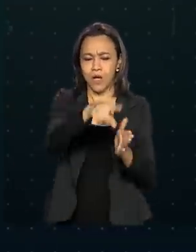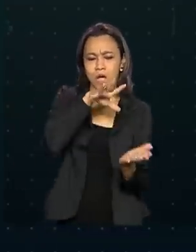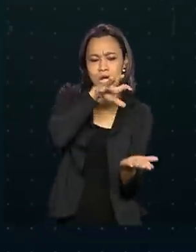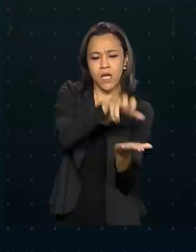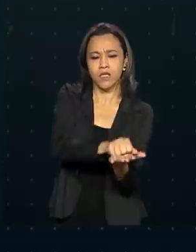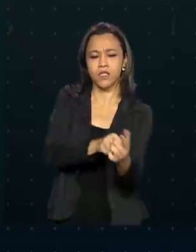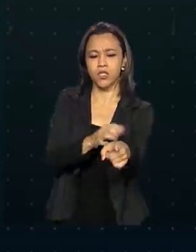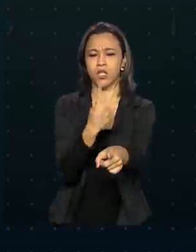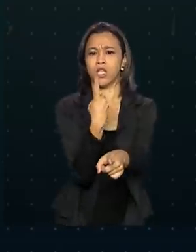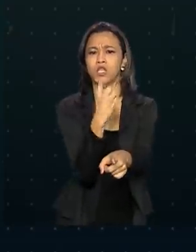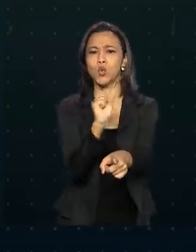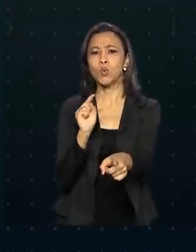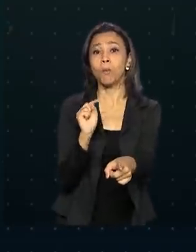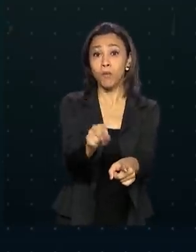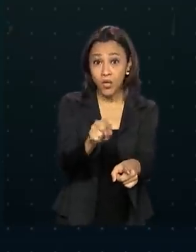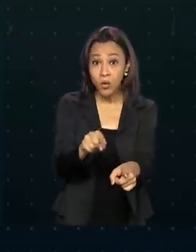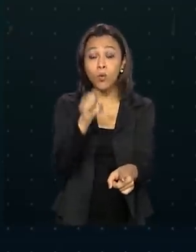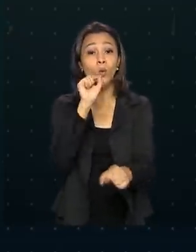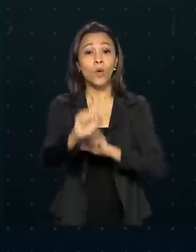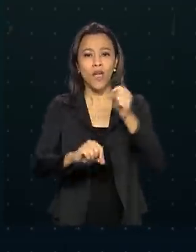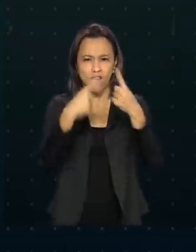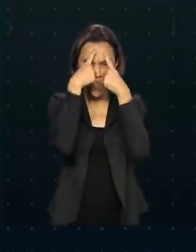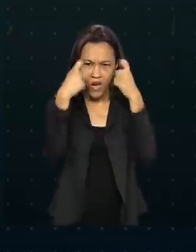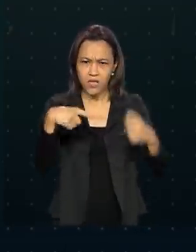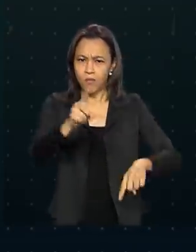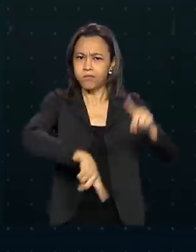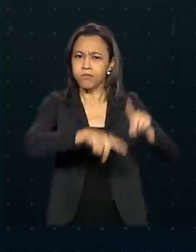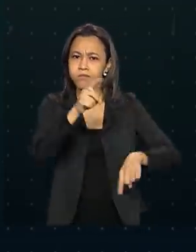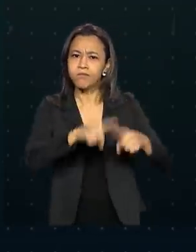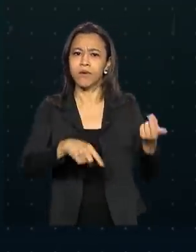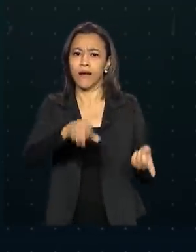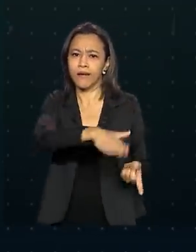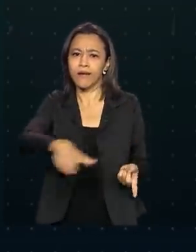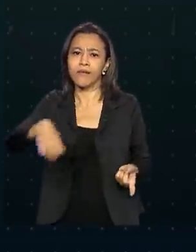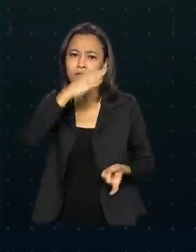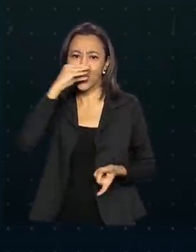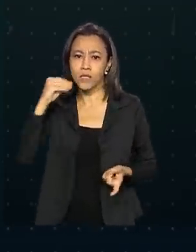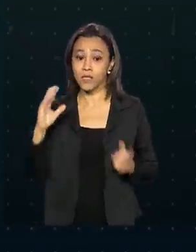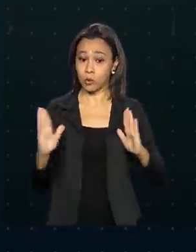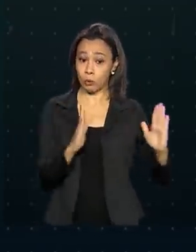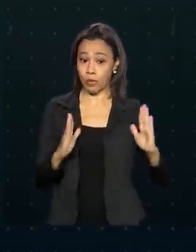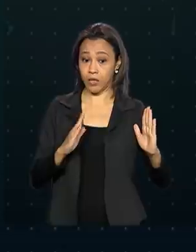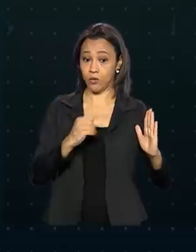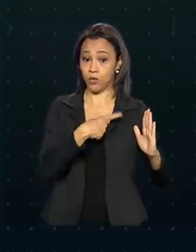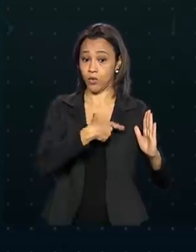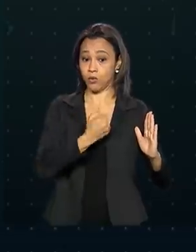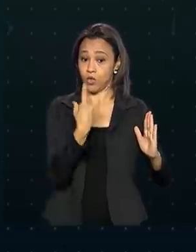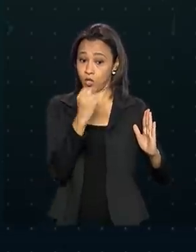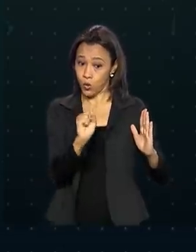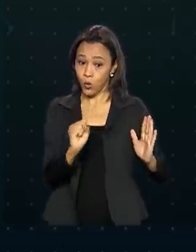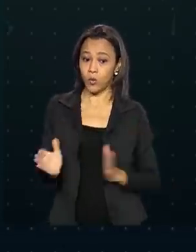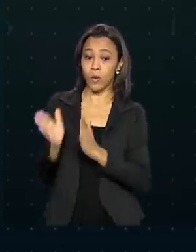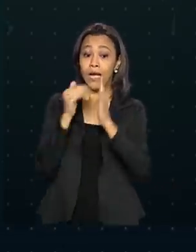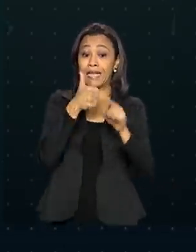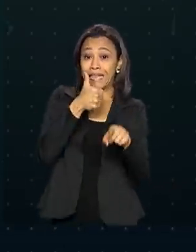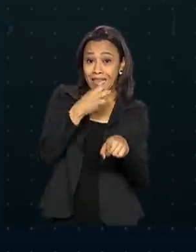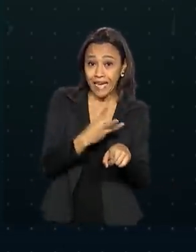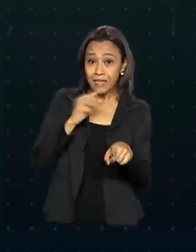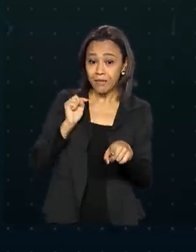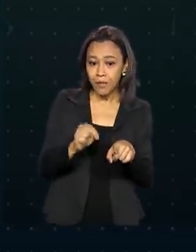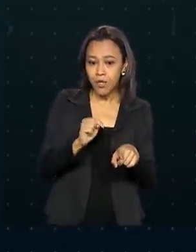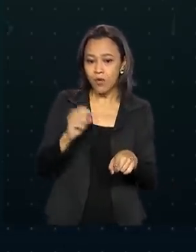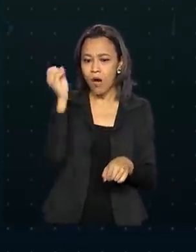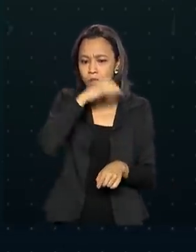relatos de violência sexual contra crianças e adolescentes no ano de 2018, sendo 13 mil e 400 casos de